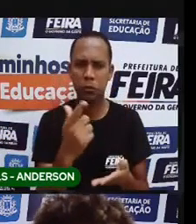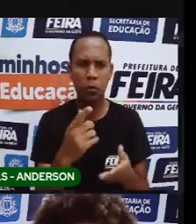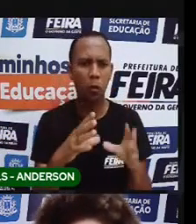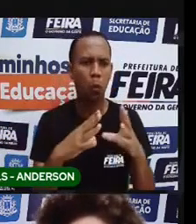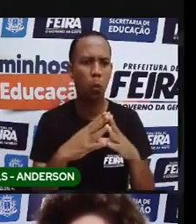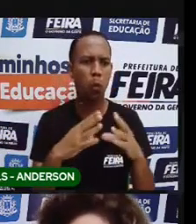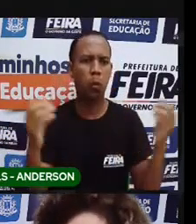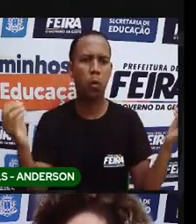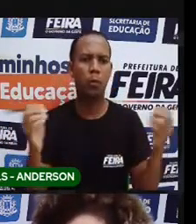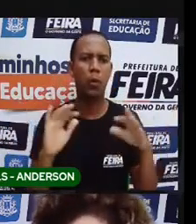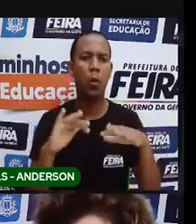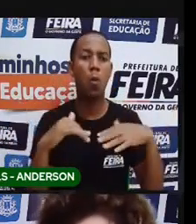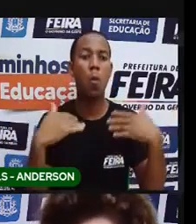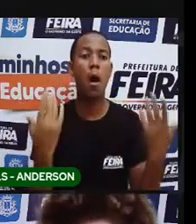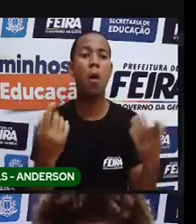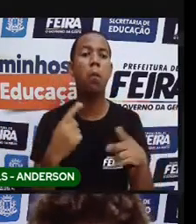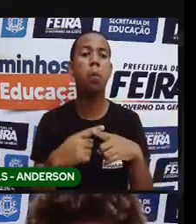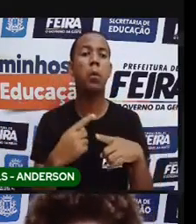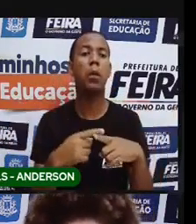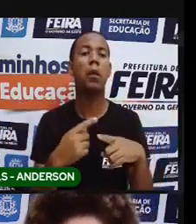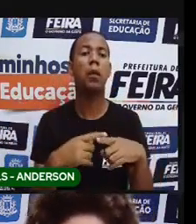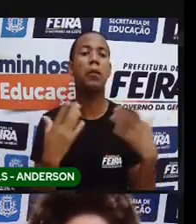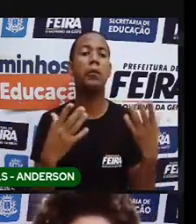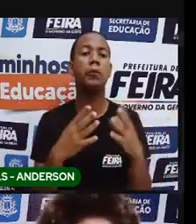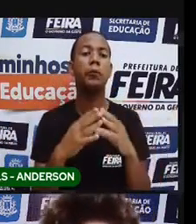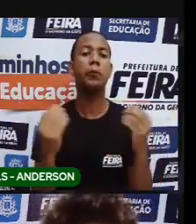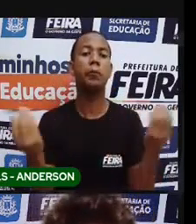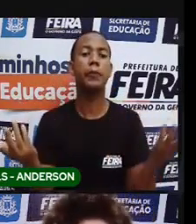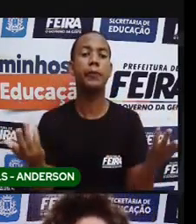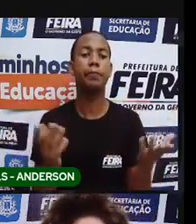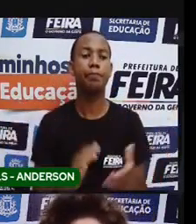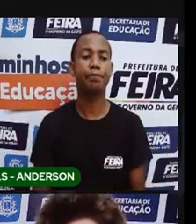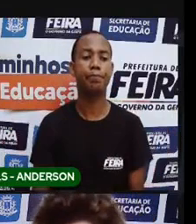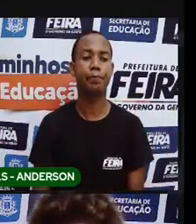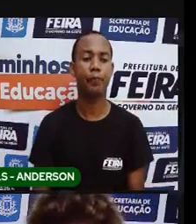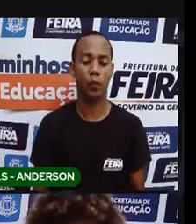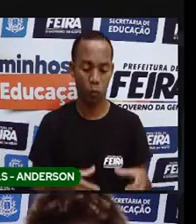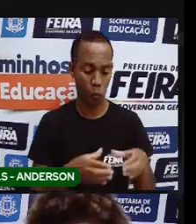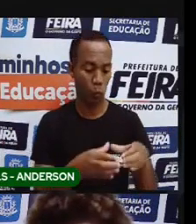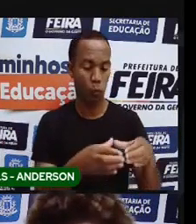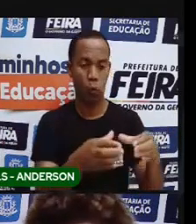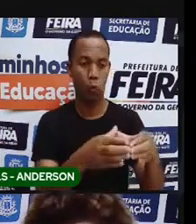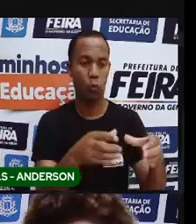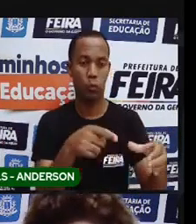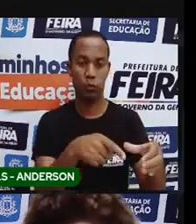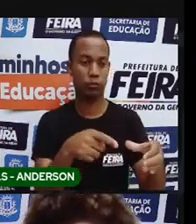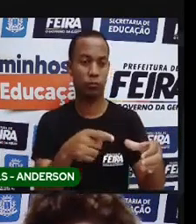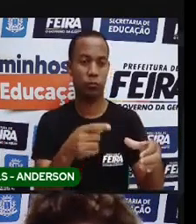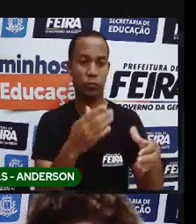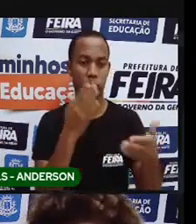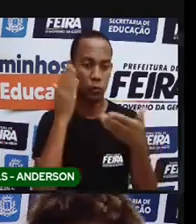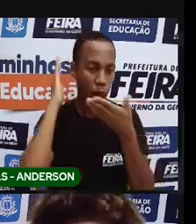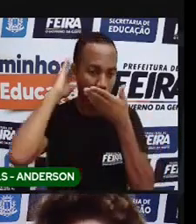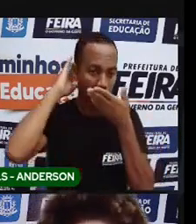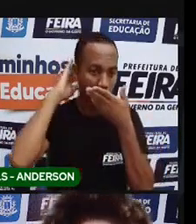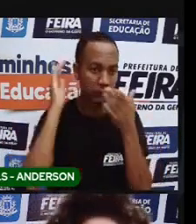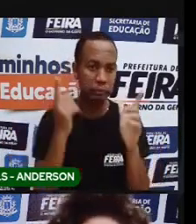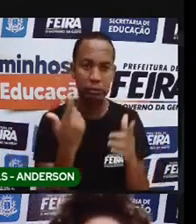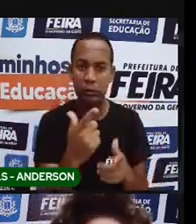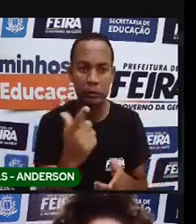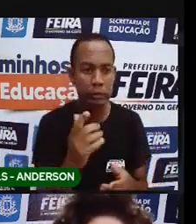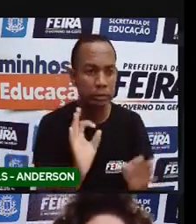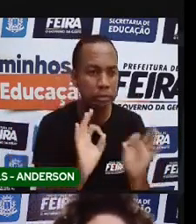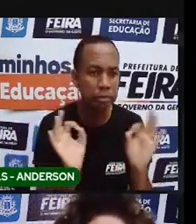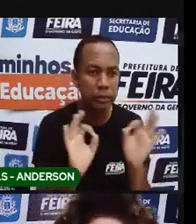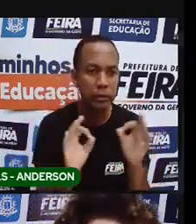quais as causas da sua extinção né por que esses povos indígenas já não existem mais esse a Pró inclusive falou aqui